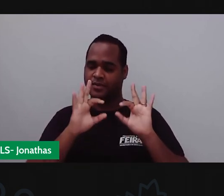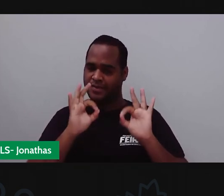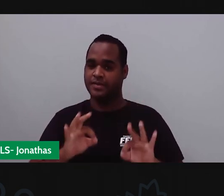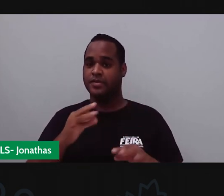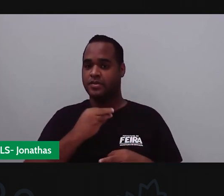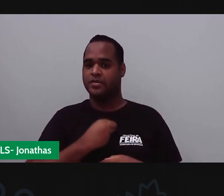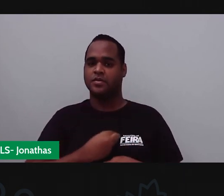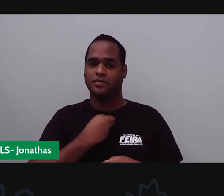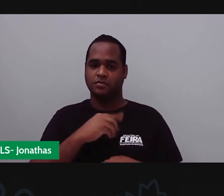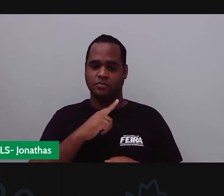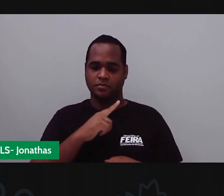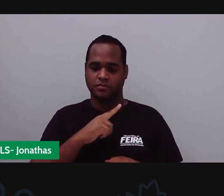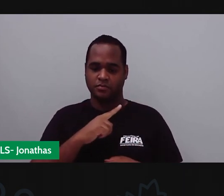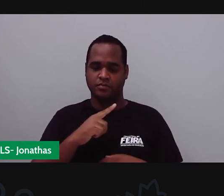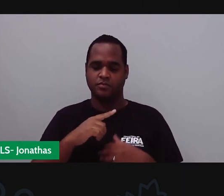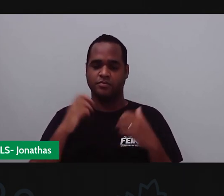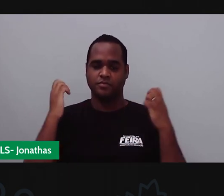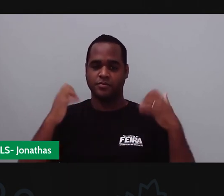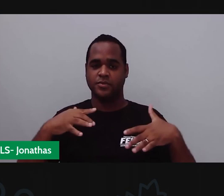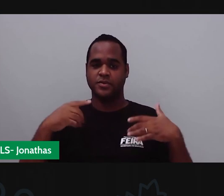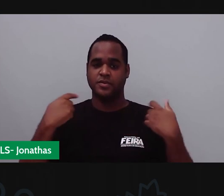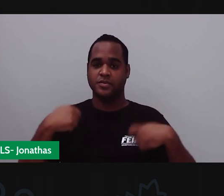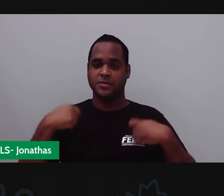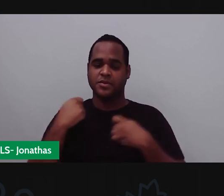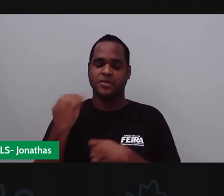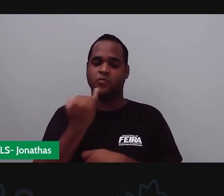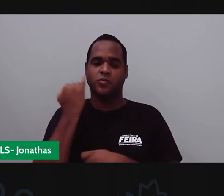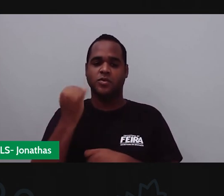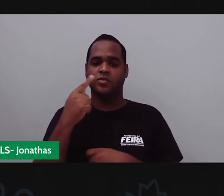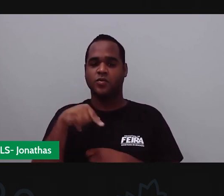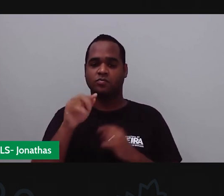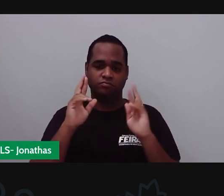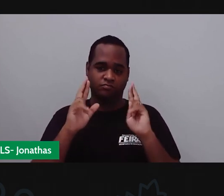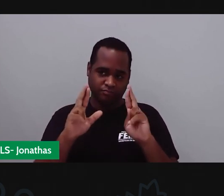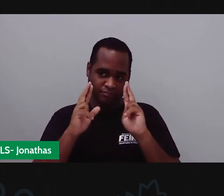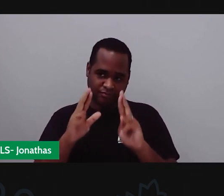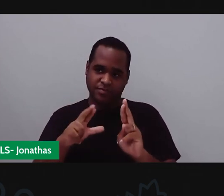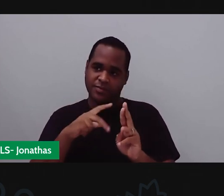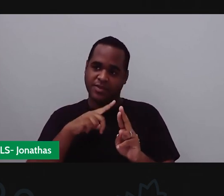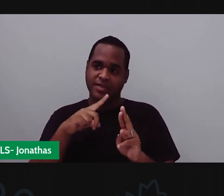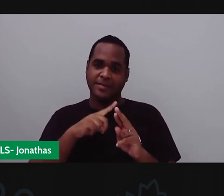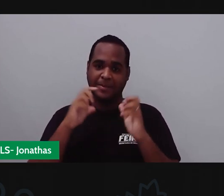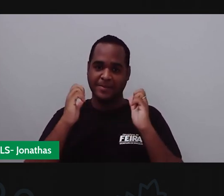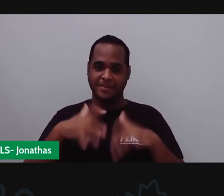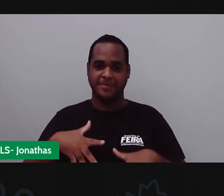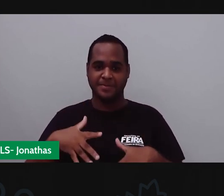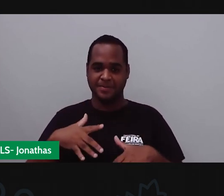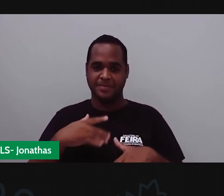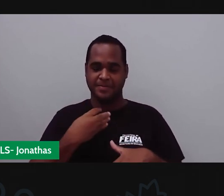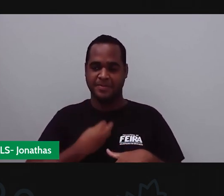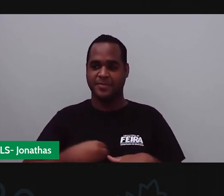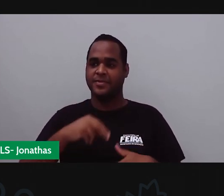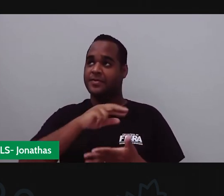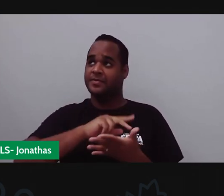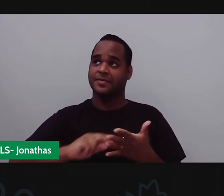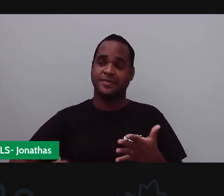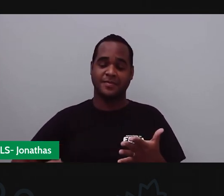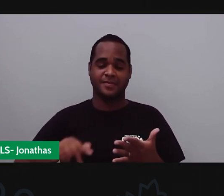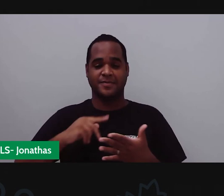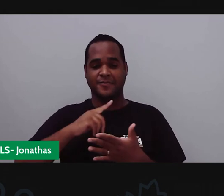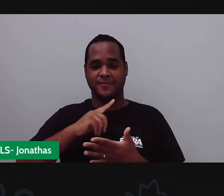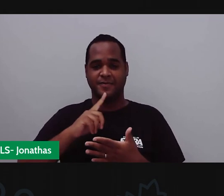A gente precisa lidar com respeito à diversidade, às diferenças e